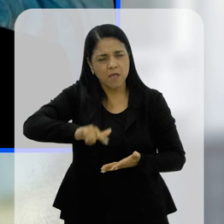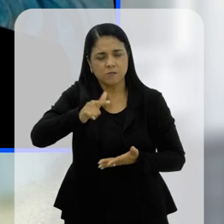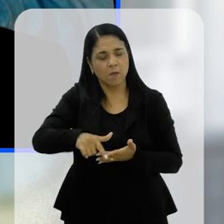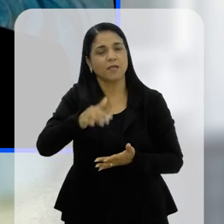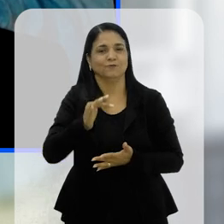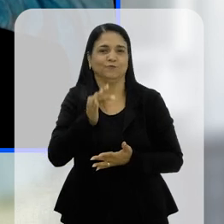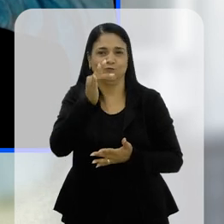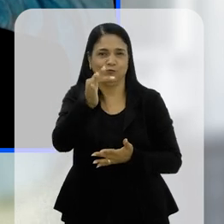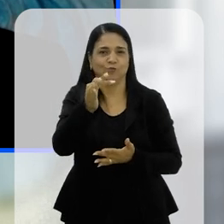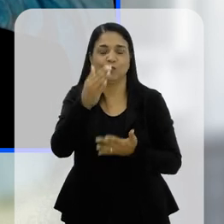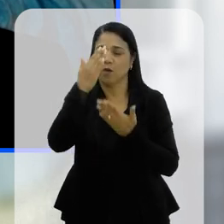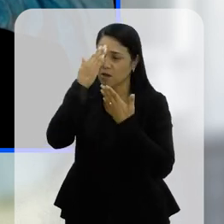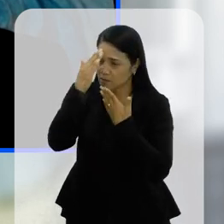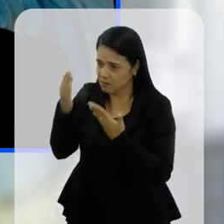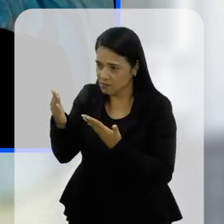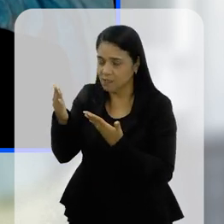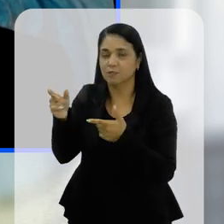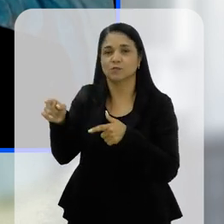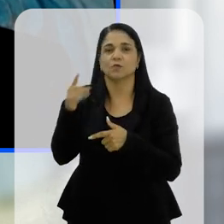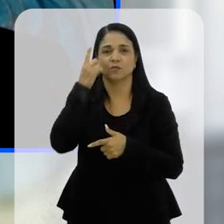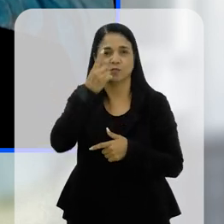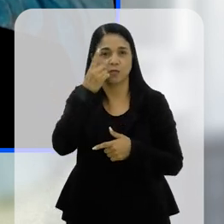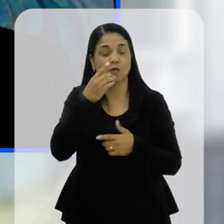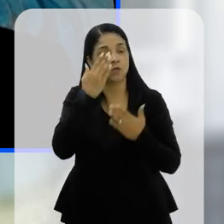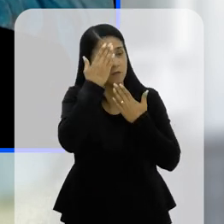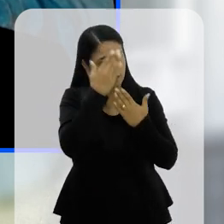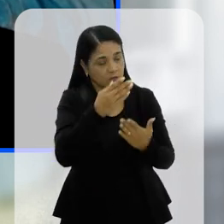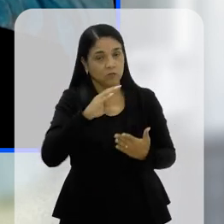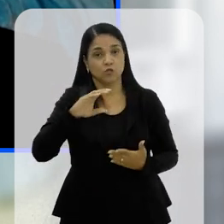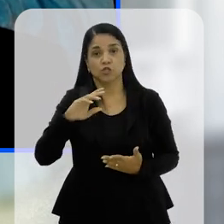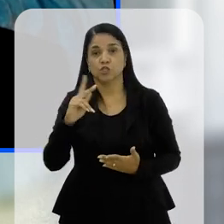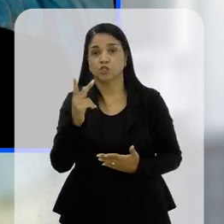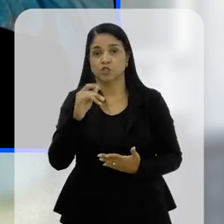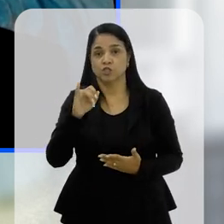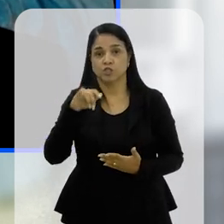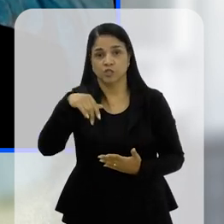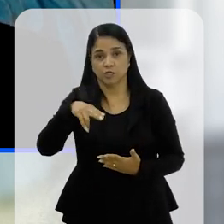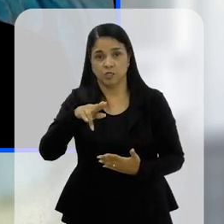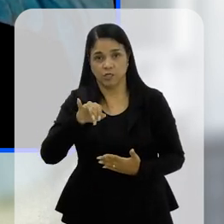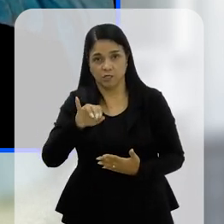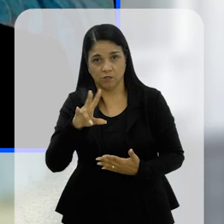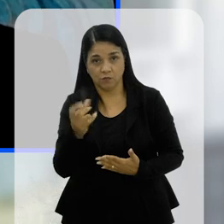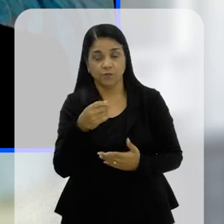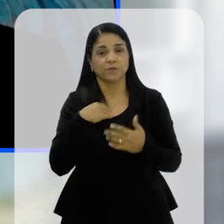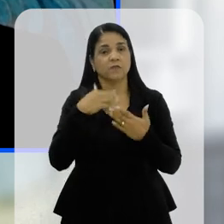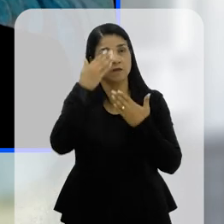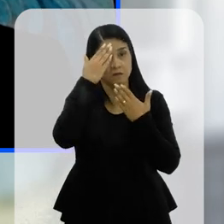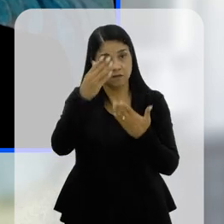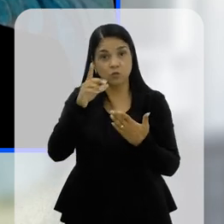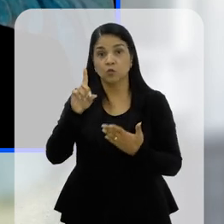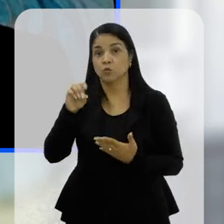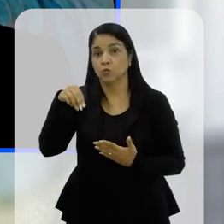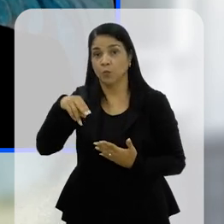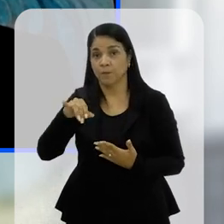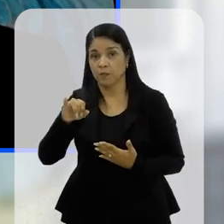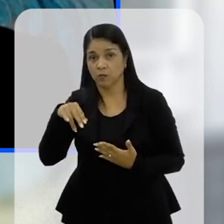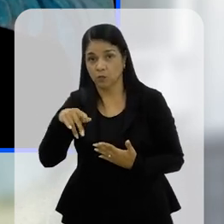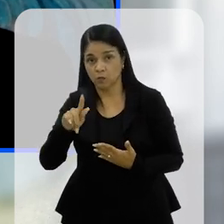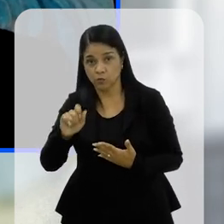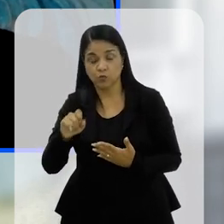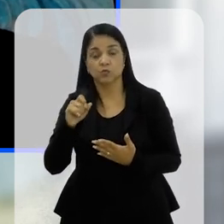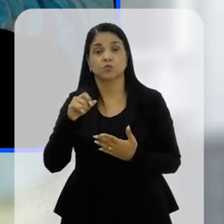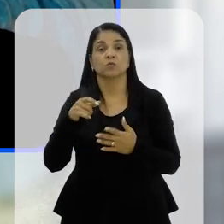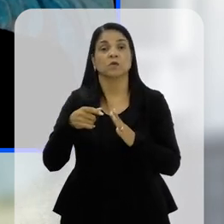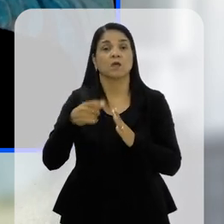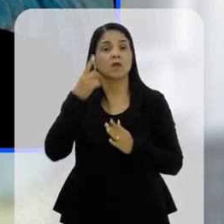mais. Agradeço a ele, agradeço ao Chiquinho, agradeço também ao Domingos,